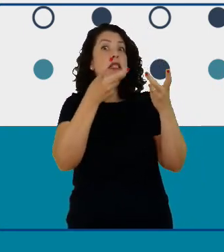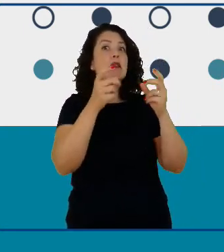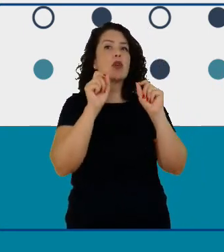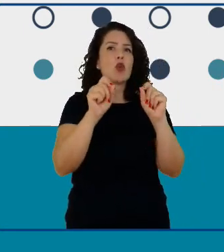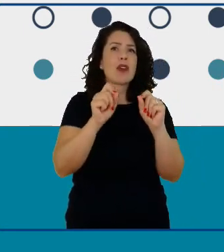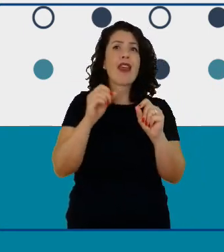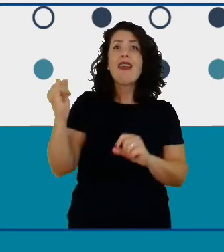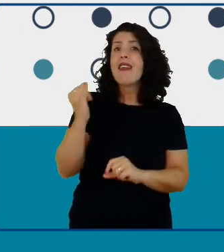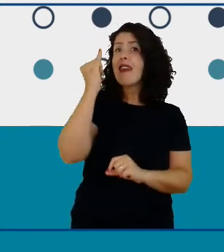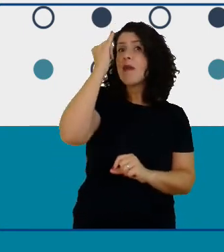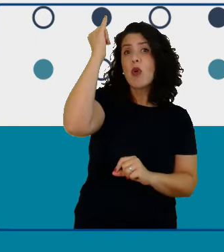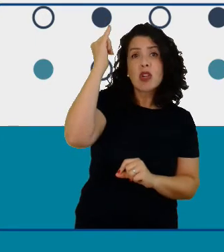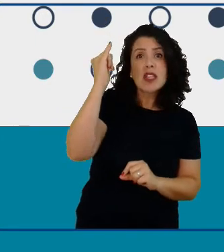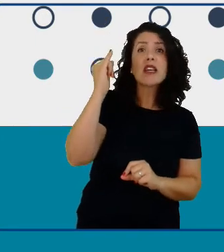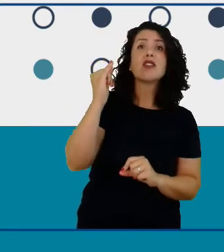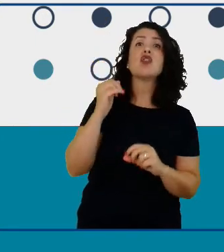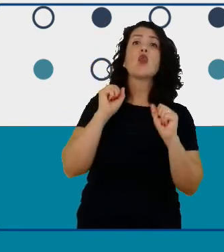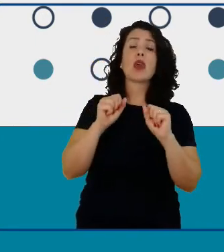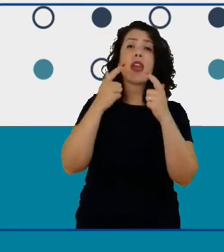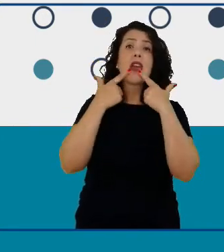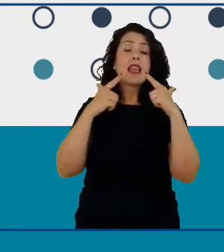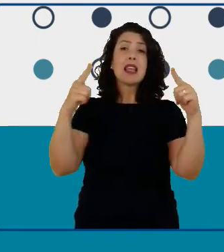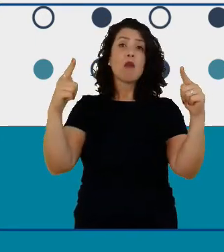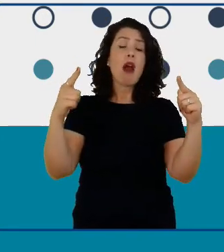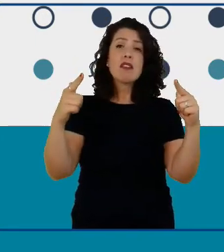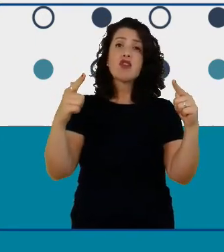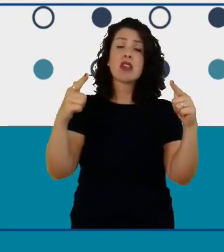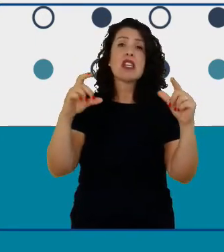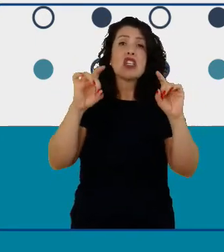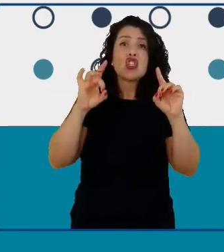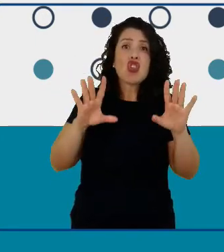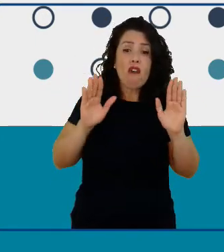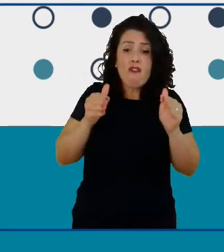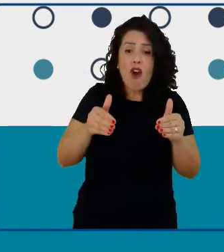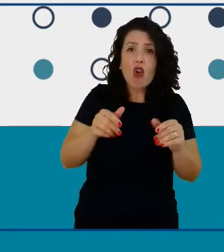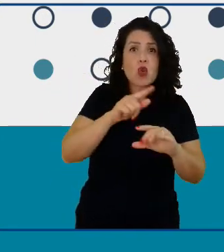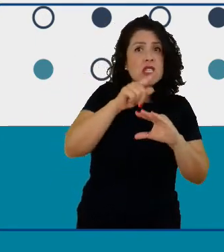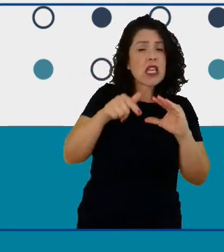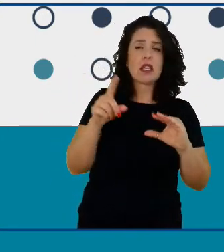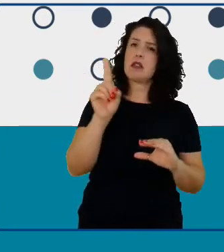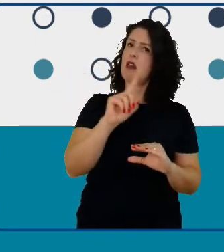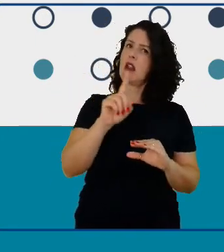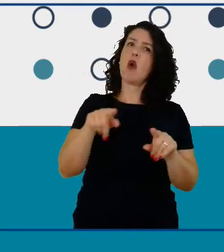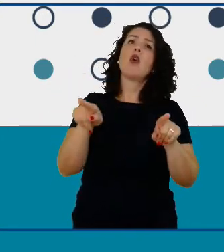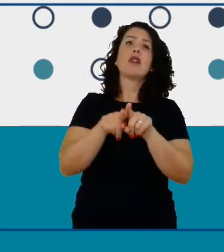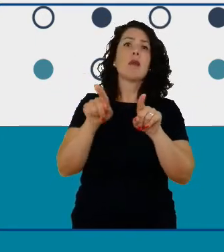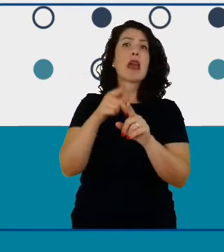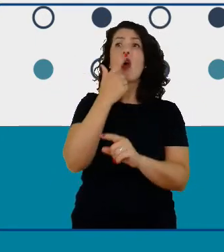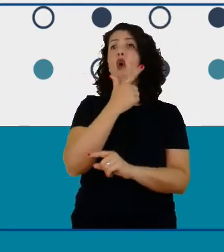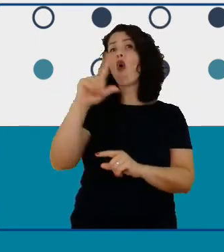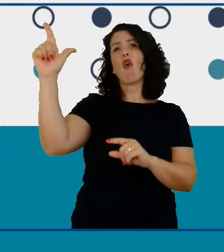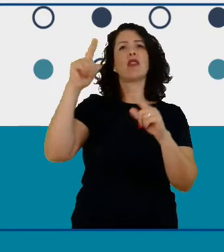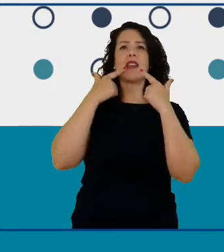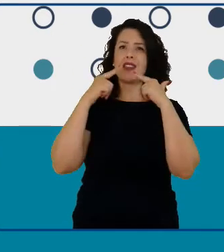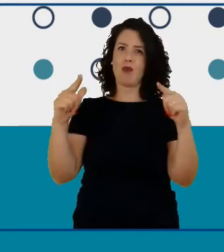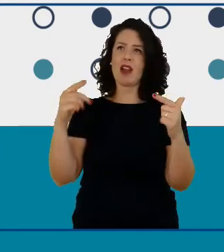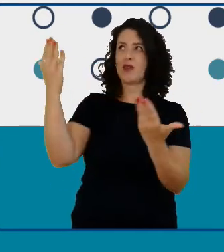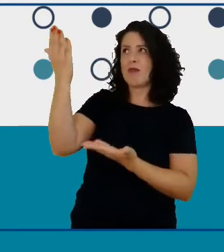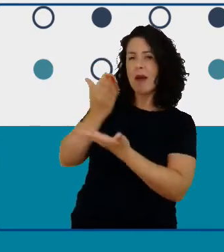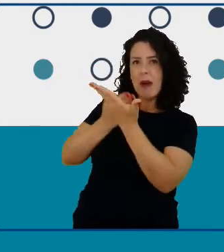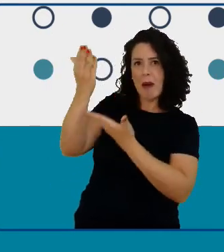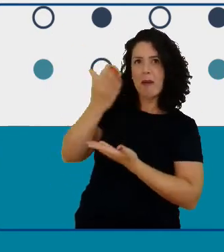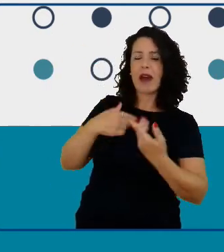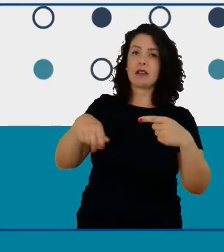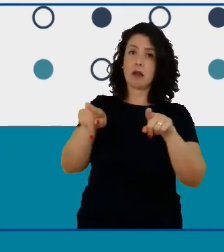intercâmbio de linguagens para além da ciência né o intercâmbio de idiomas né você ter um aluno aqui do Brasil